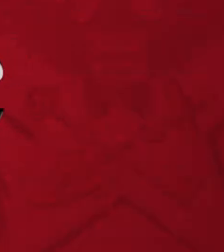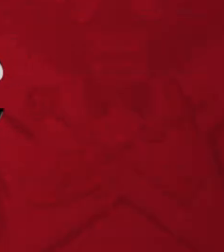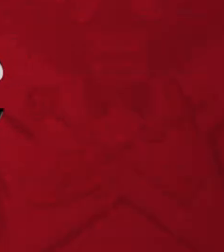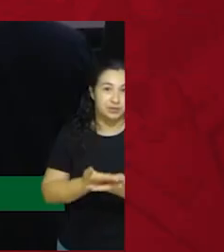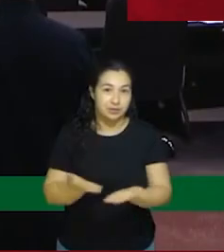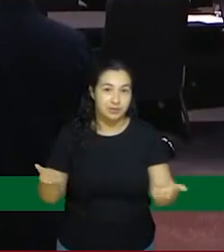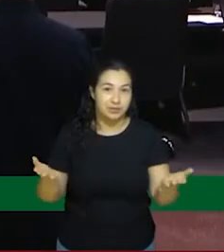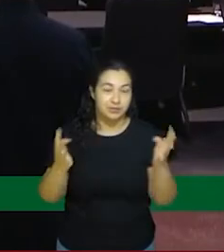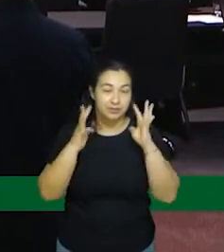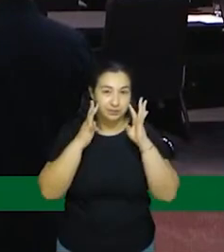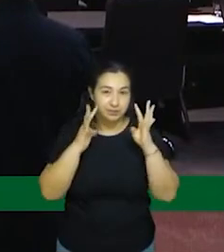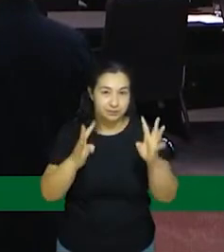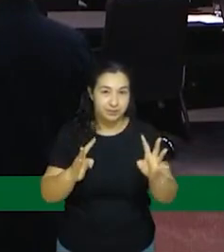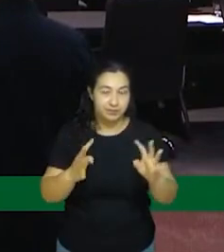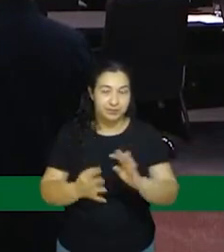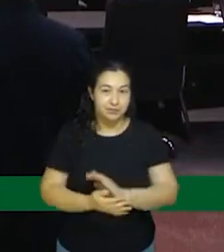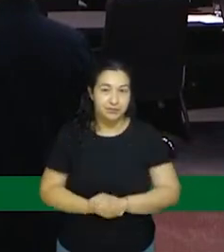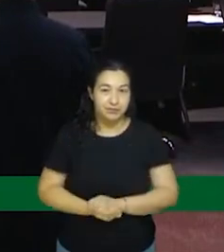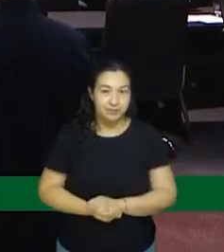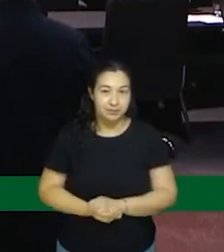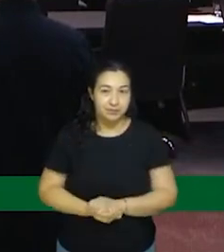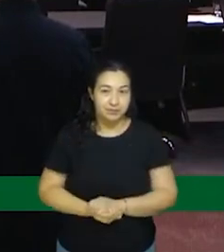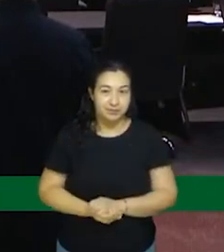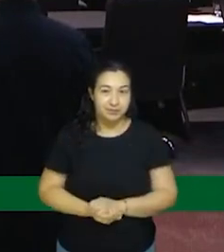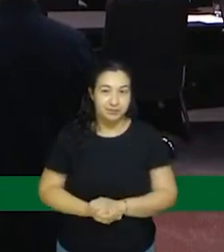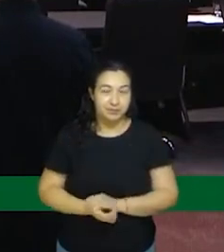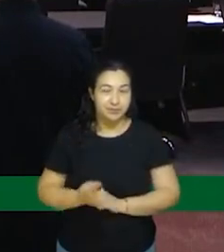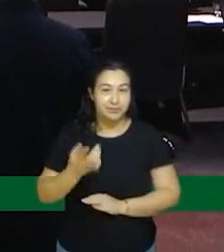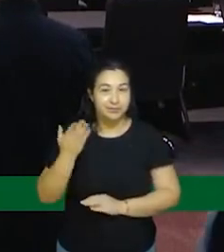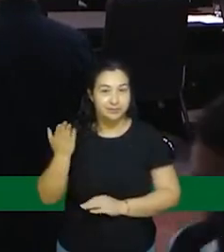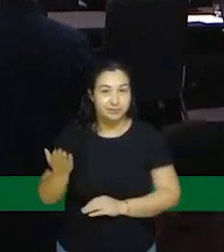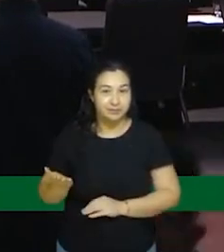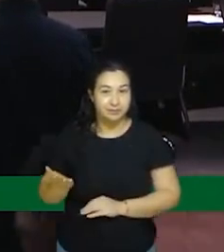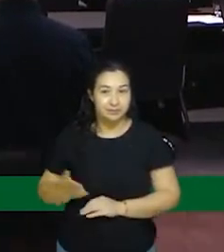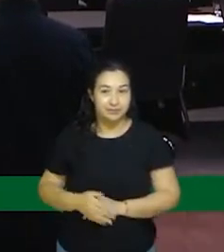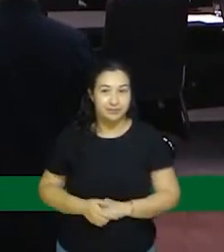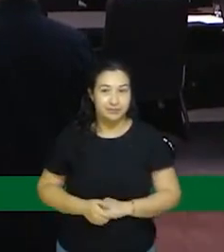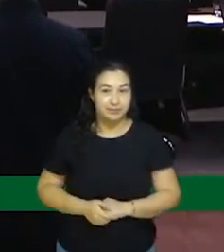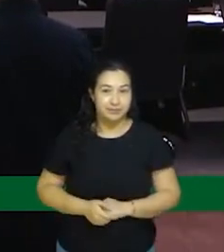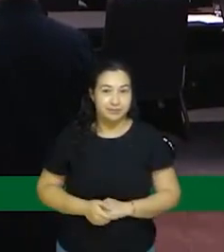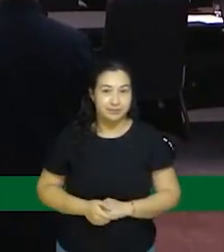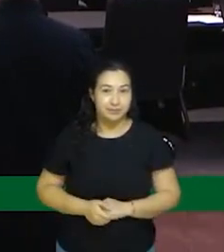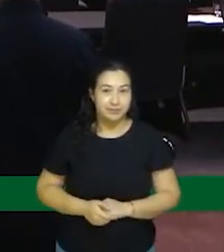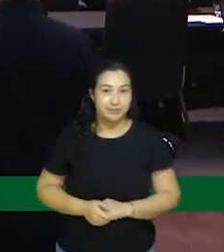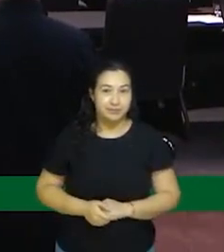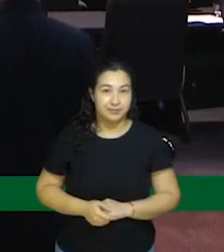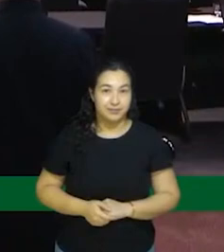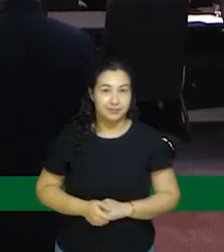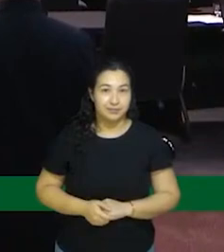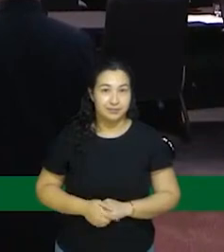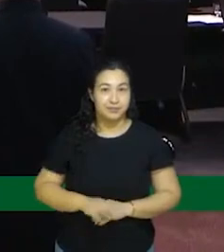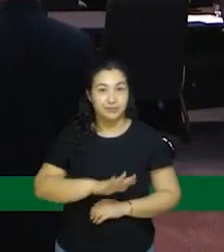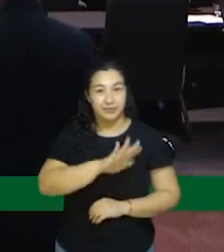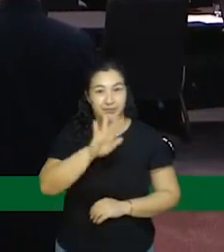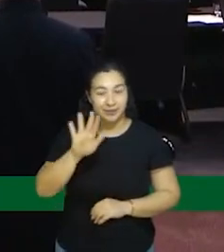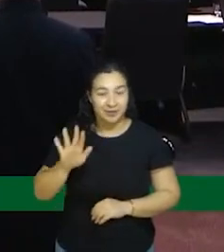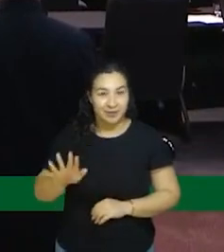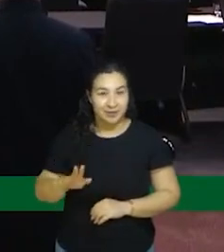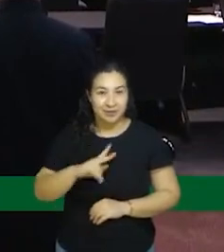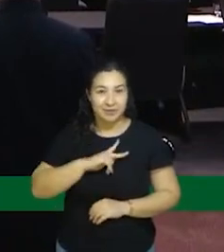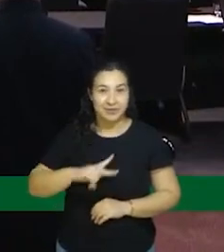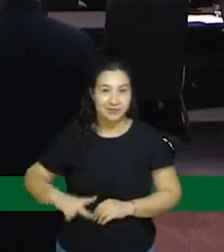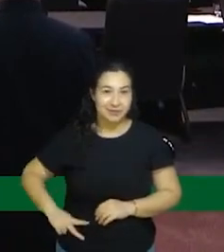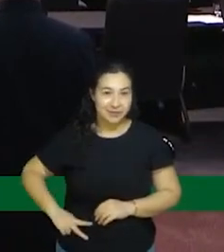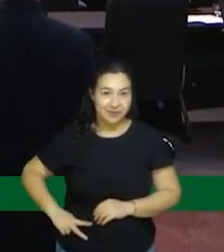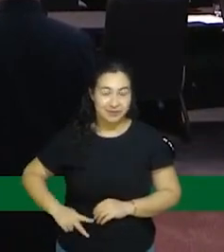Música Dando continuidade à edição em Lages do Alesc Itinerante, a sessão ordinária desta quarta-feira ocorreu novamente